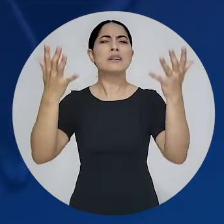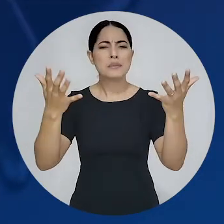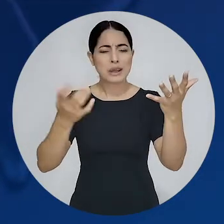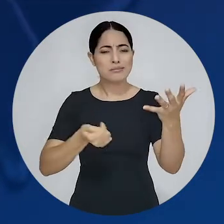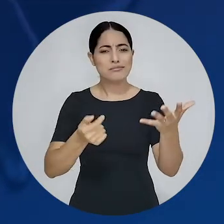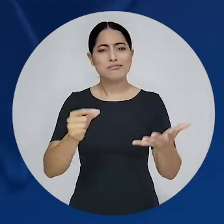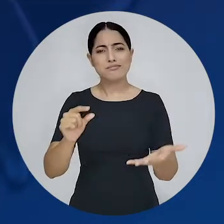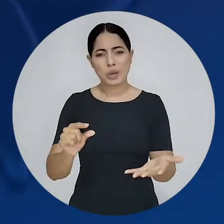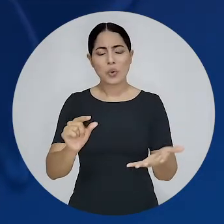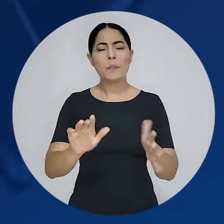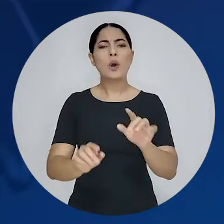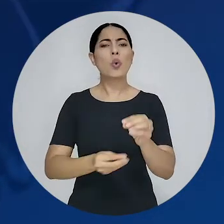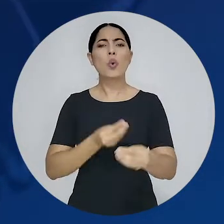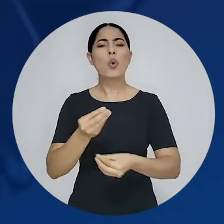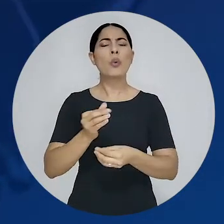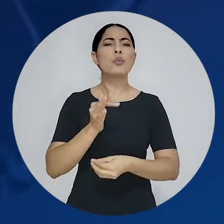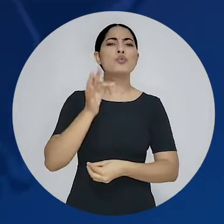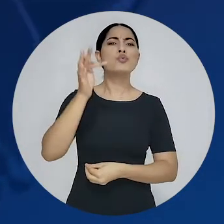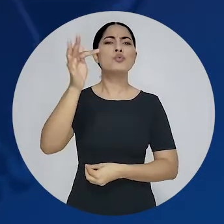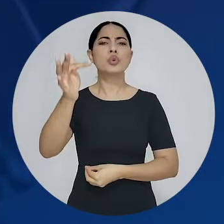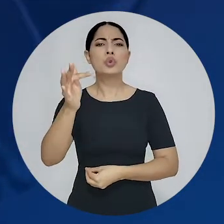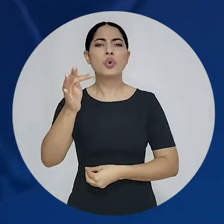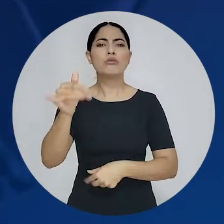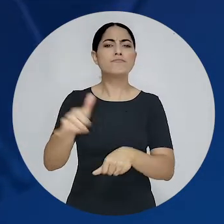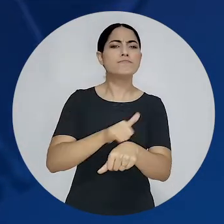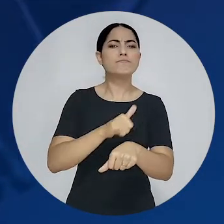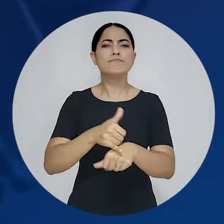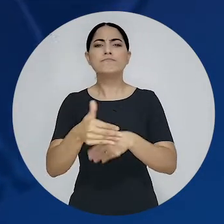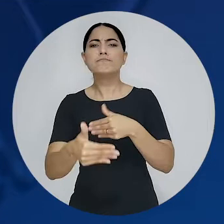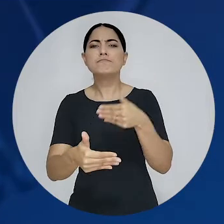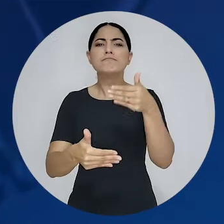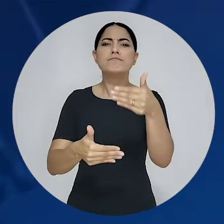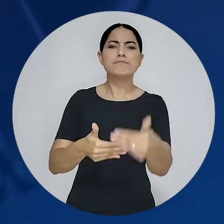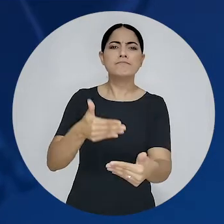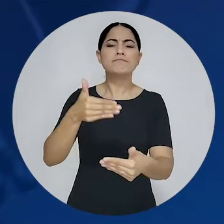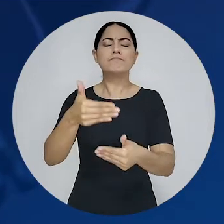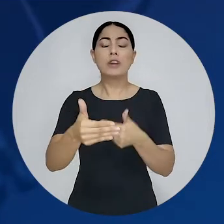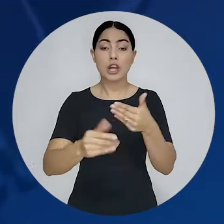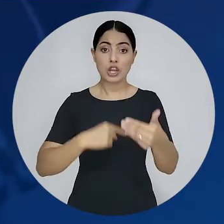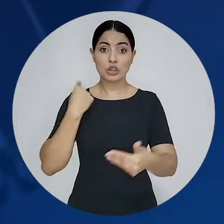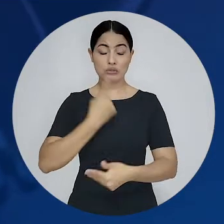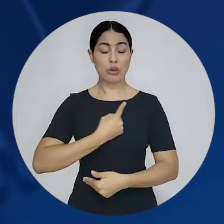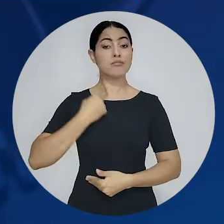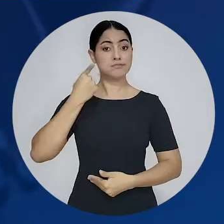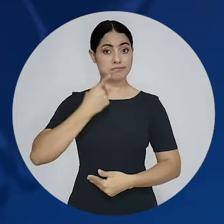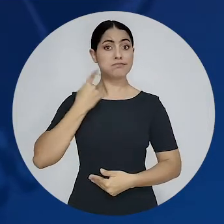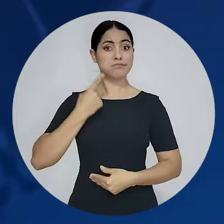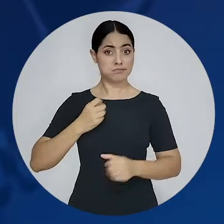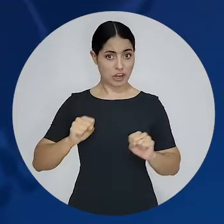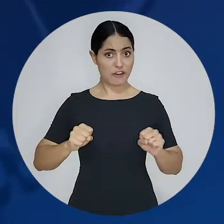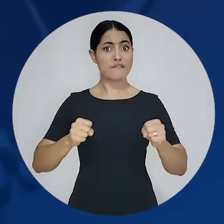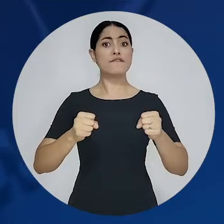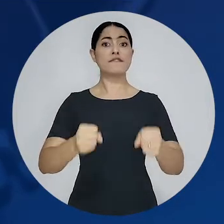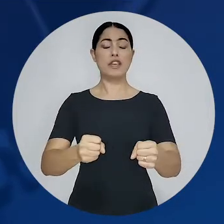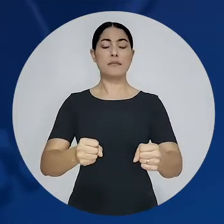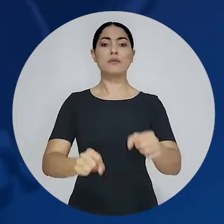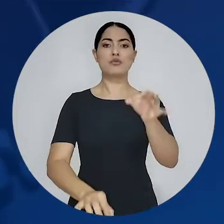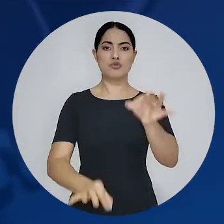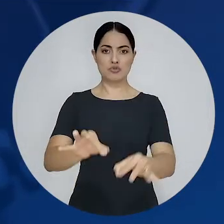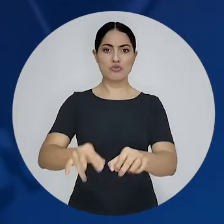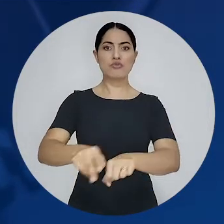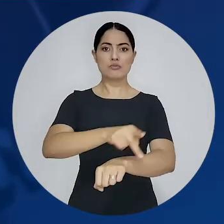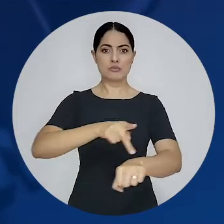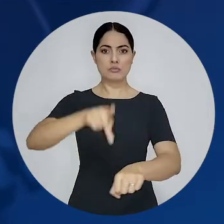celebrar. Pensar no futuro, nos próximos passos, no qual precisamos construir uma advocacia firme, capaz de